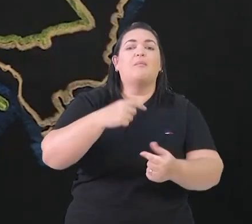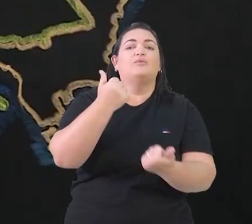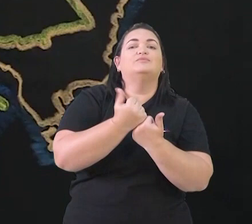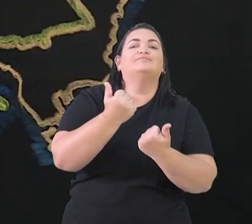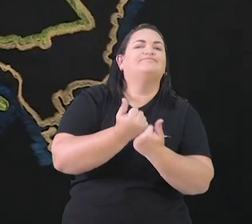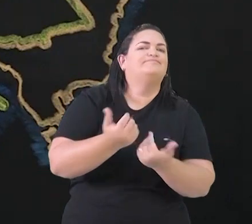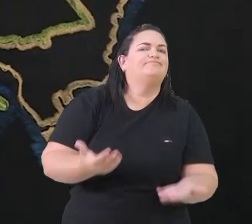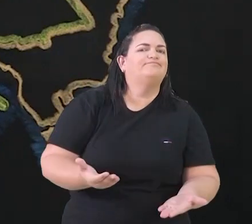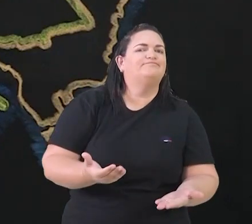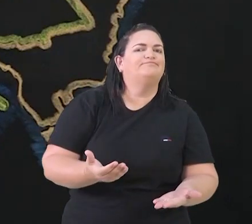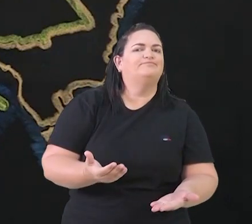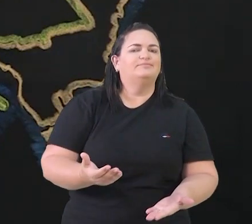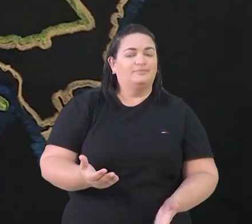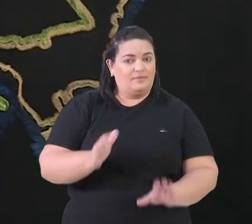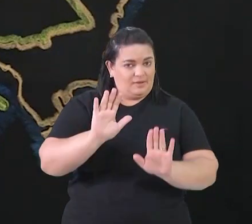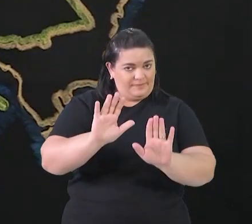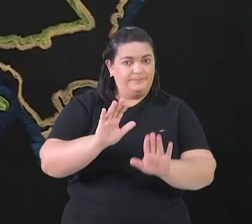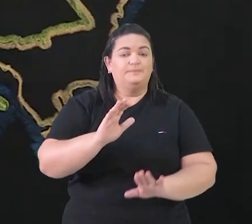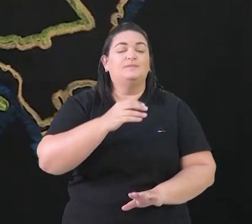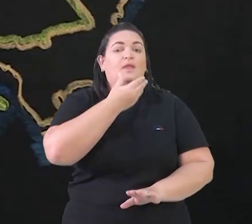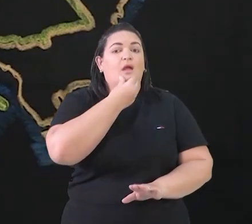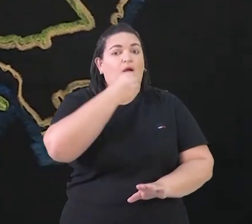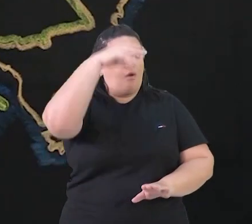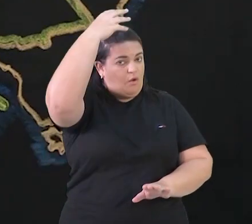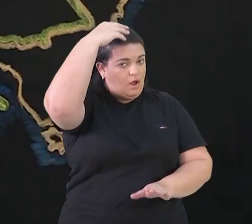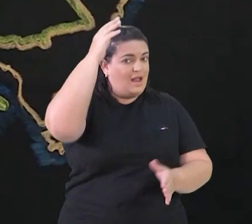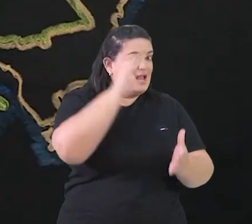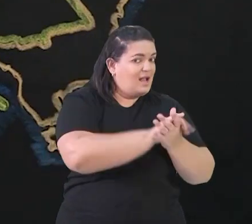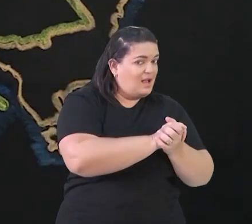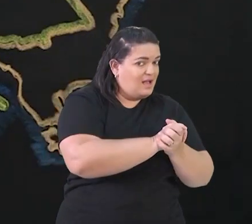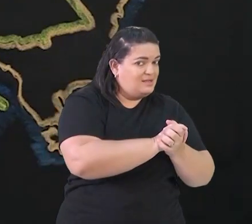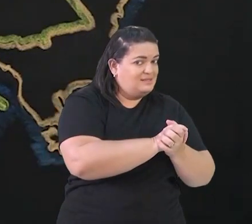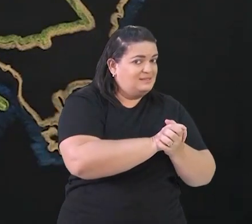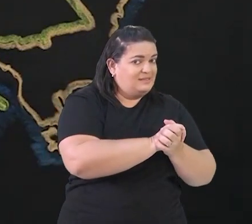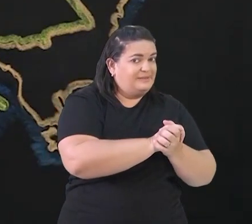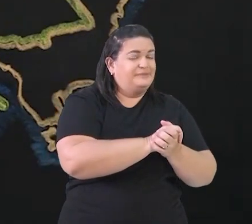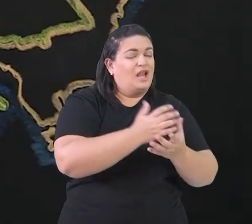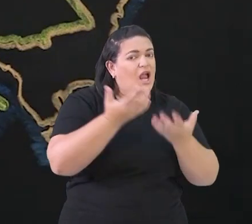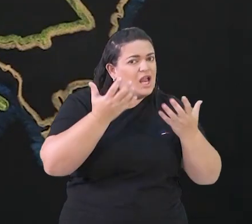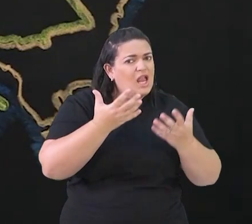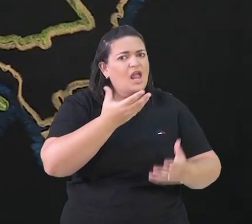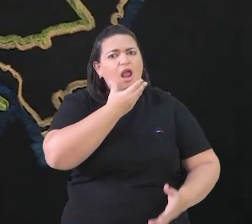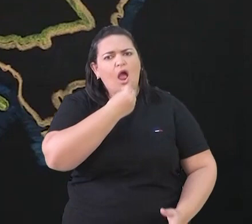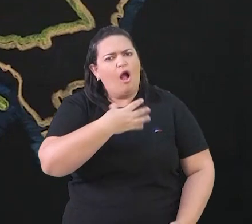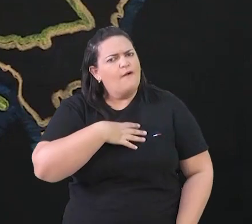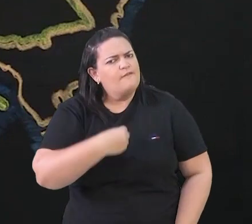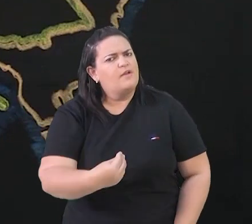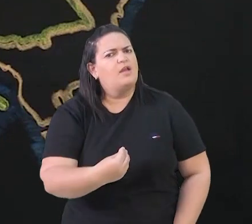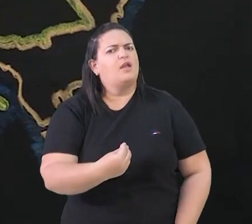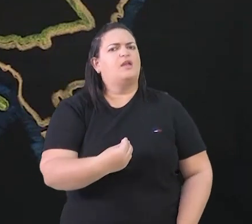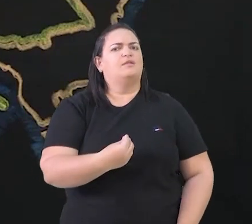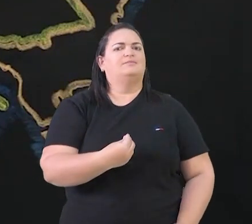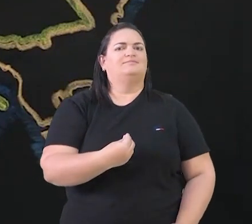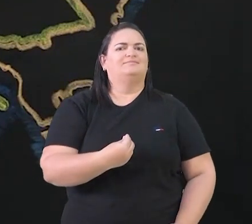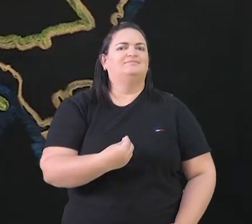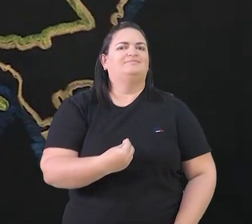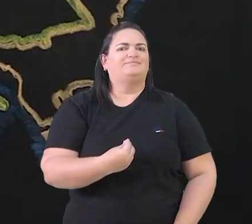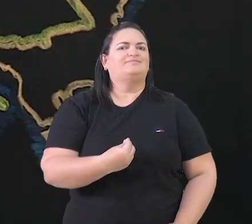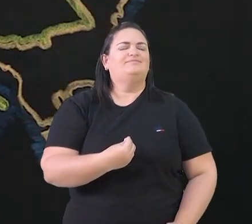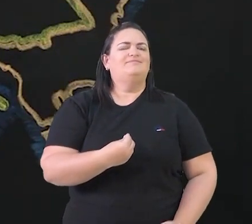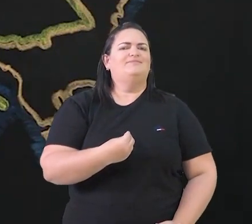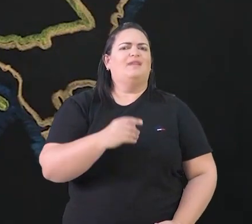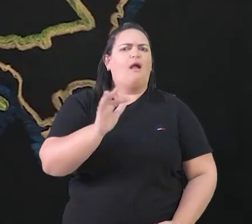Henrique VIII era casado e estava tentando garantir um herdeiro homem para o seu trono, porque isso era o que se